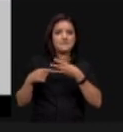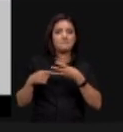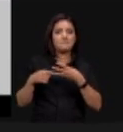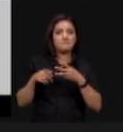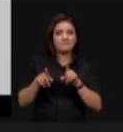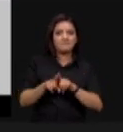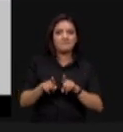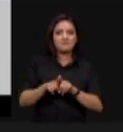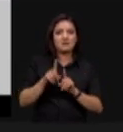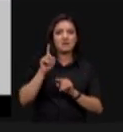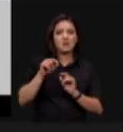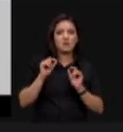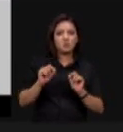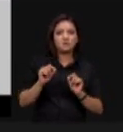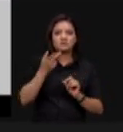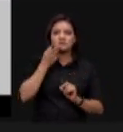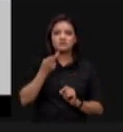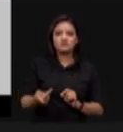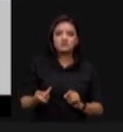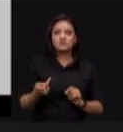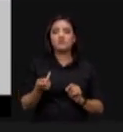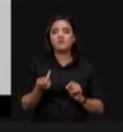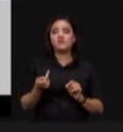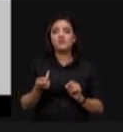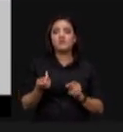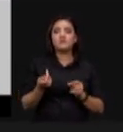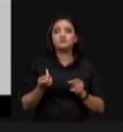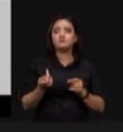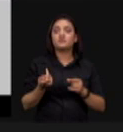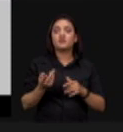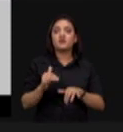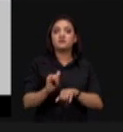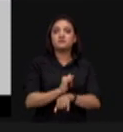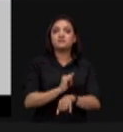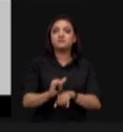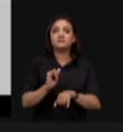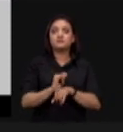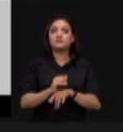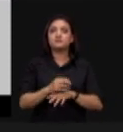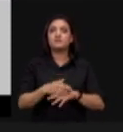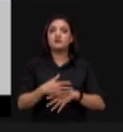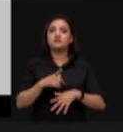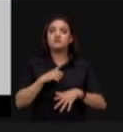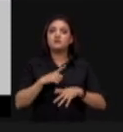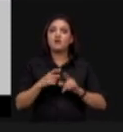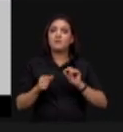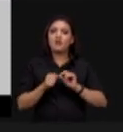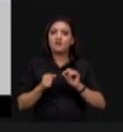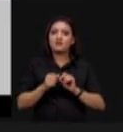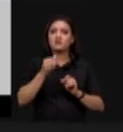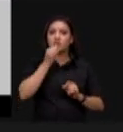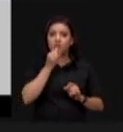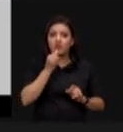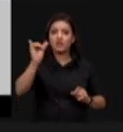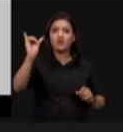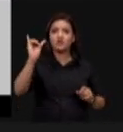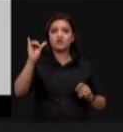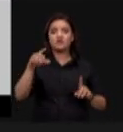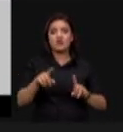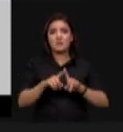flutuantes estamos aqui falando de formas de geração de energia a partir de fontes absolutamente